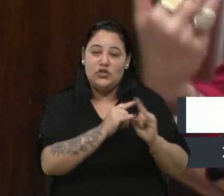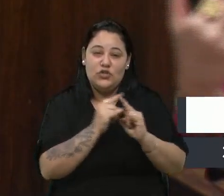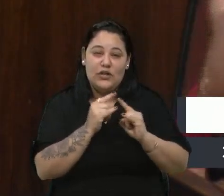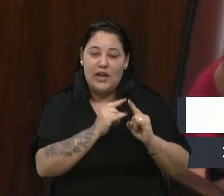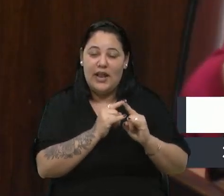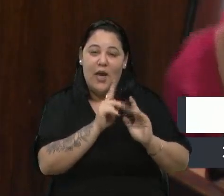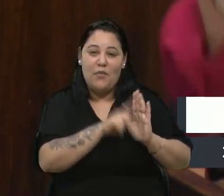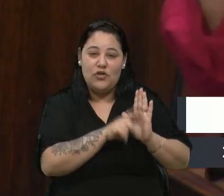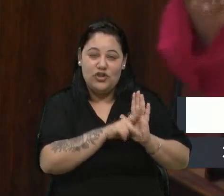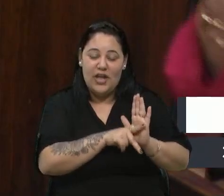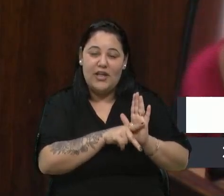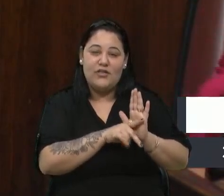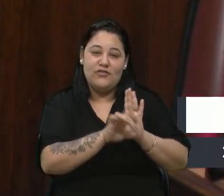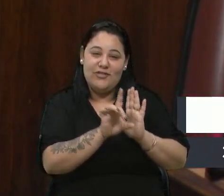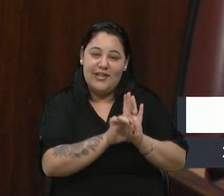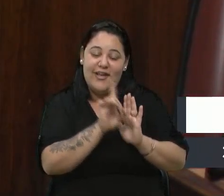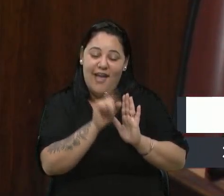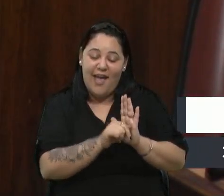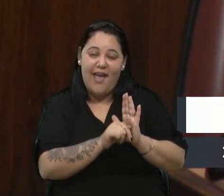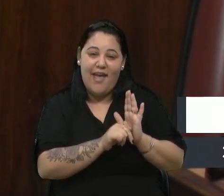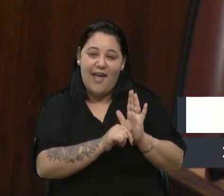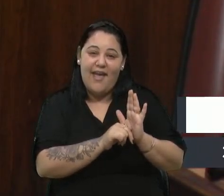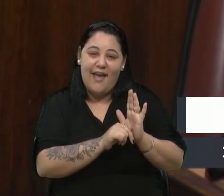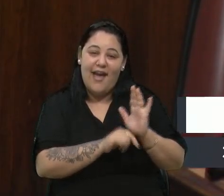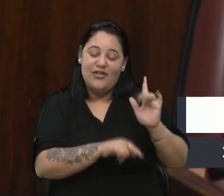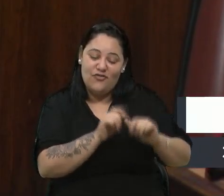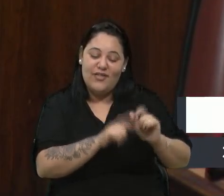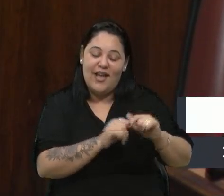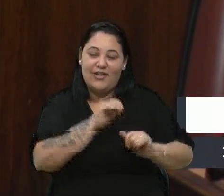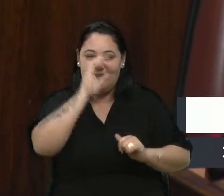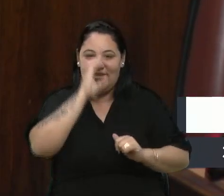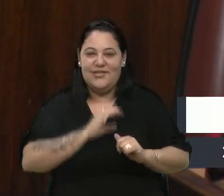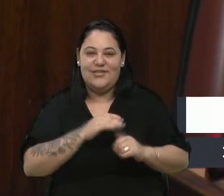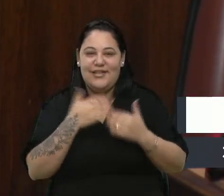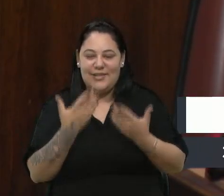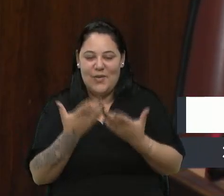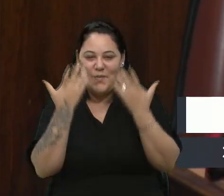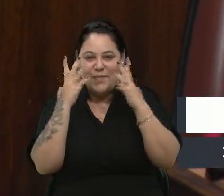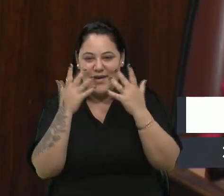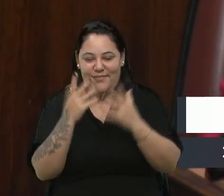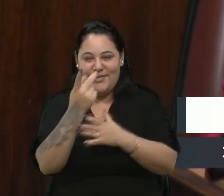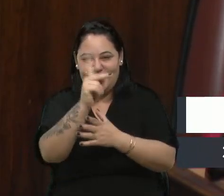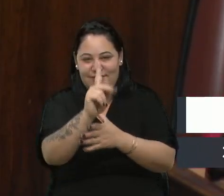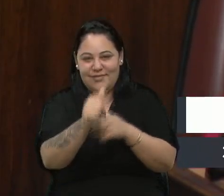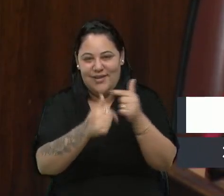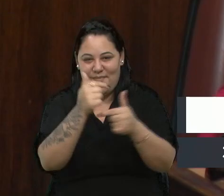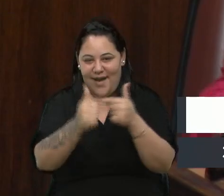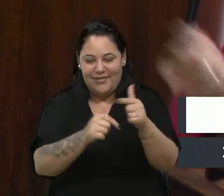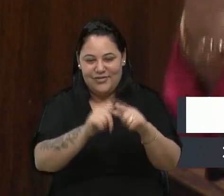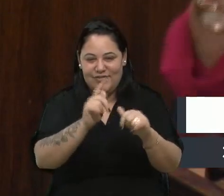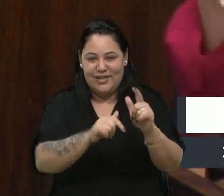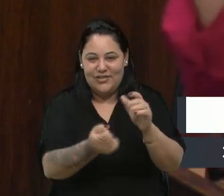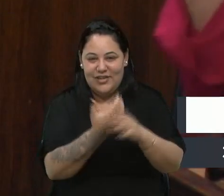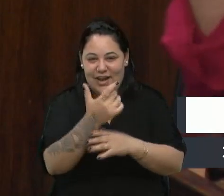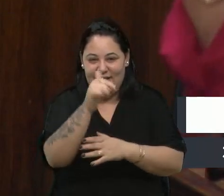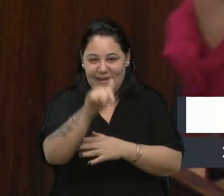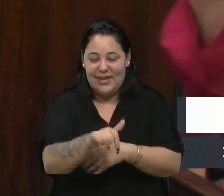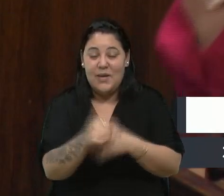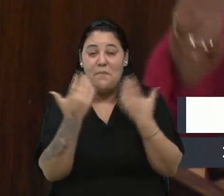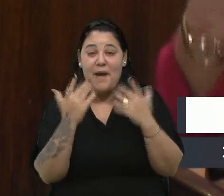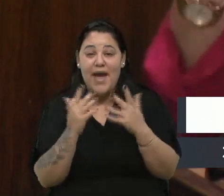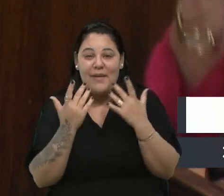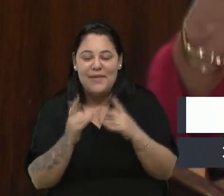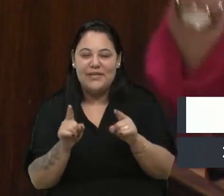Então, isso é o exercício da cidadania. Então, parabéns pela atividade e parabéns por